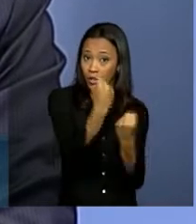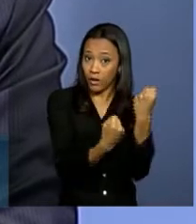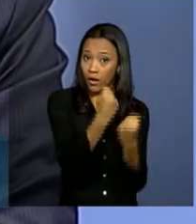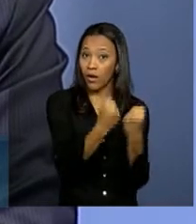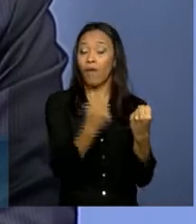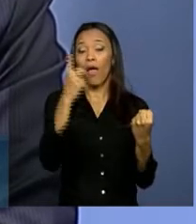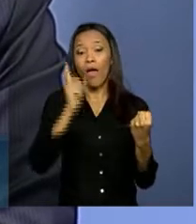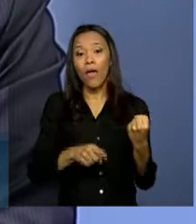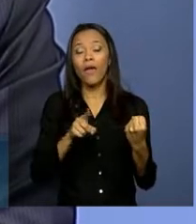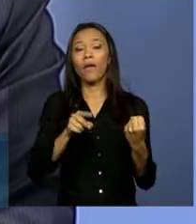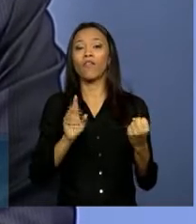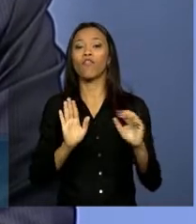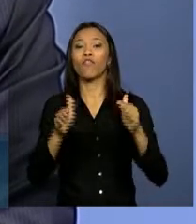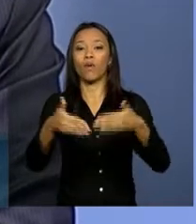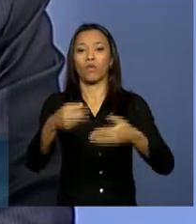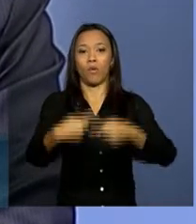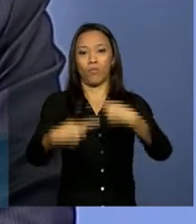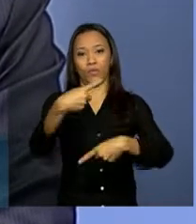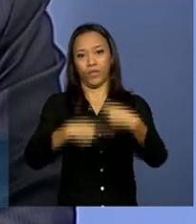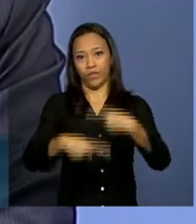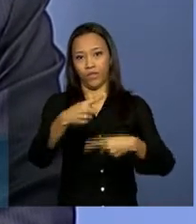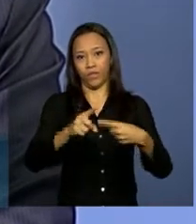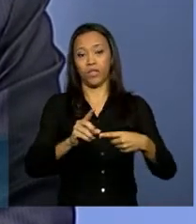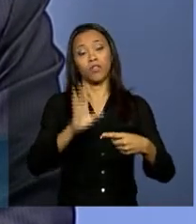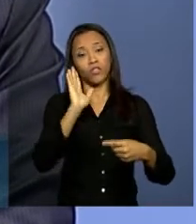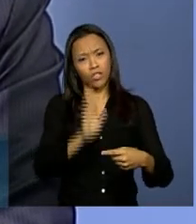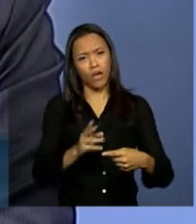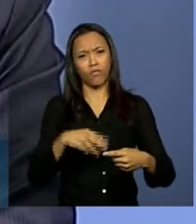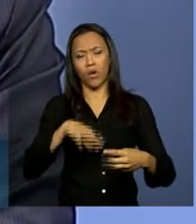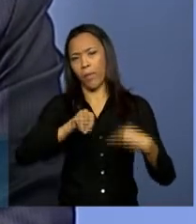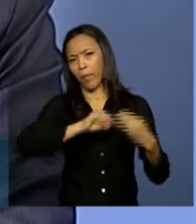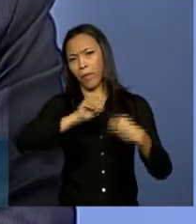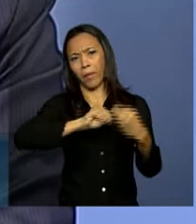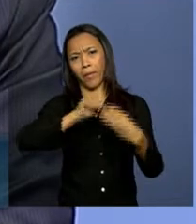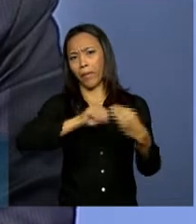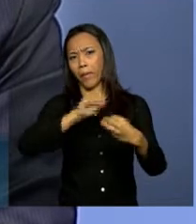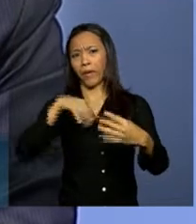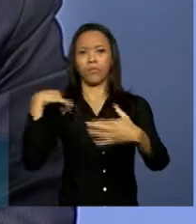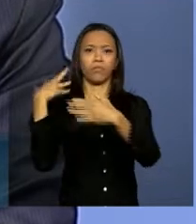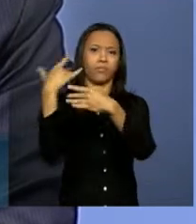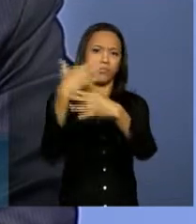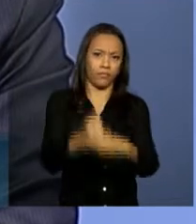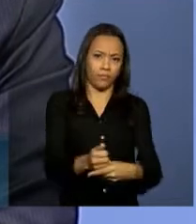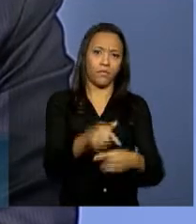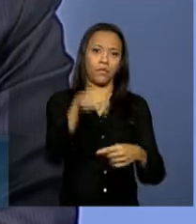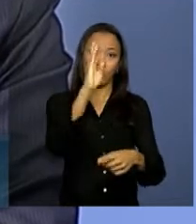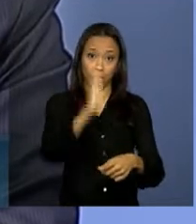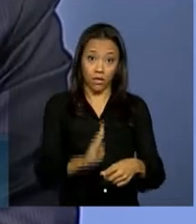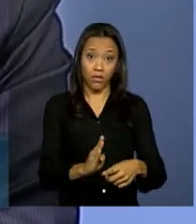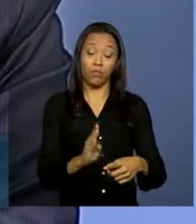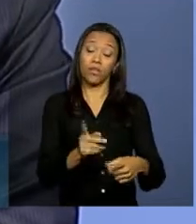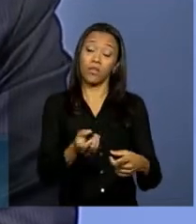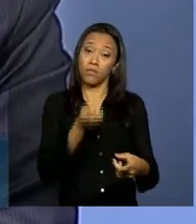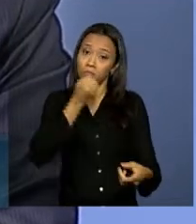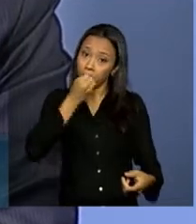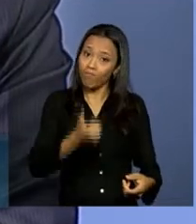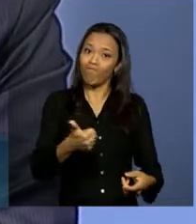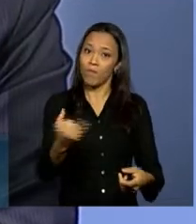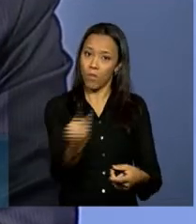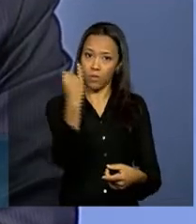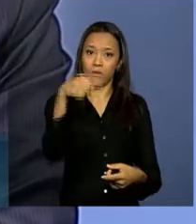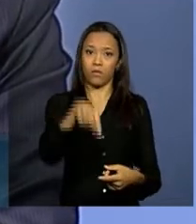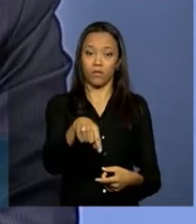industrial que foi construída no Brasil e que me parece com resultados importantes. Por outro lado,